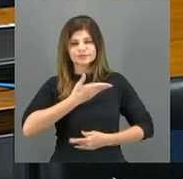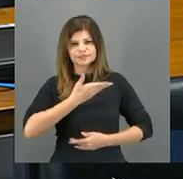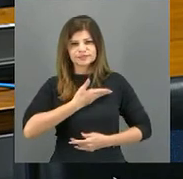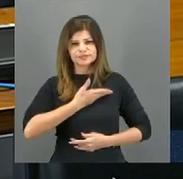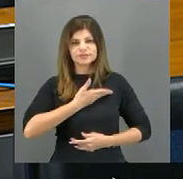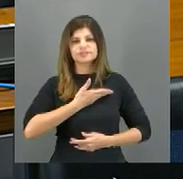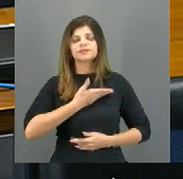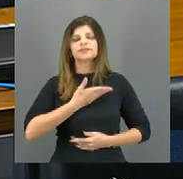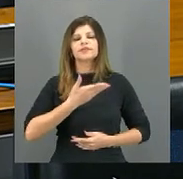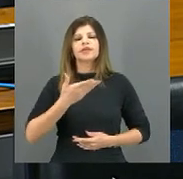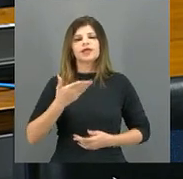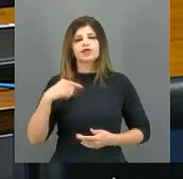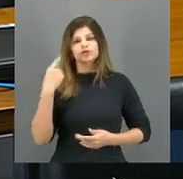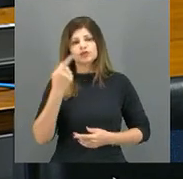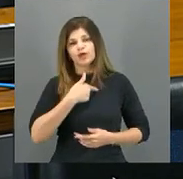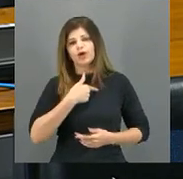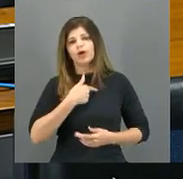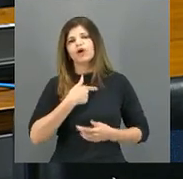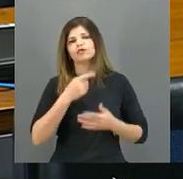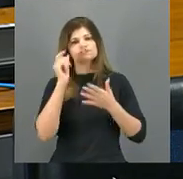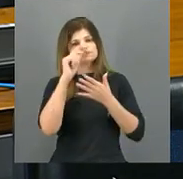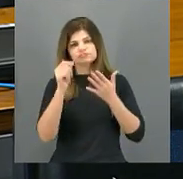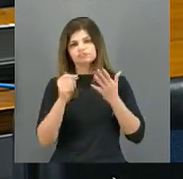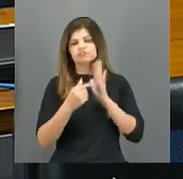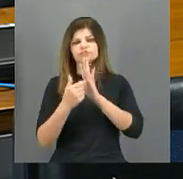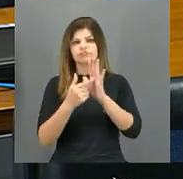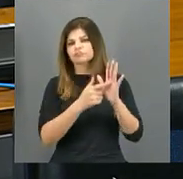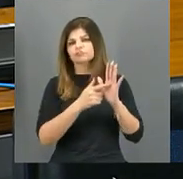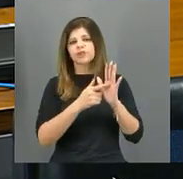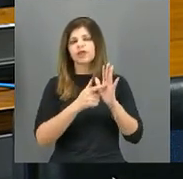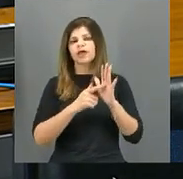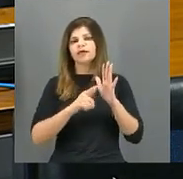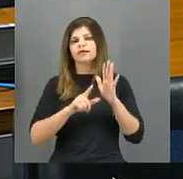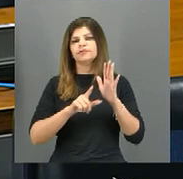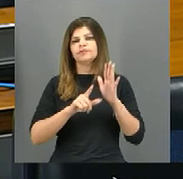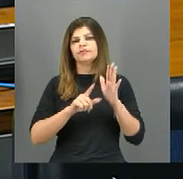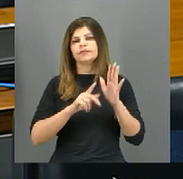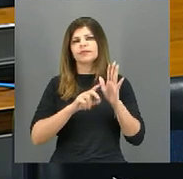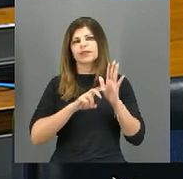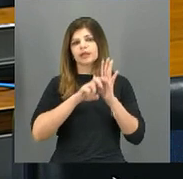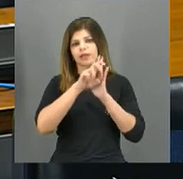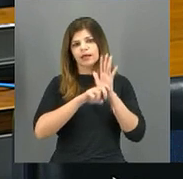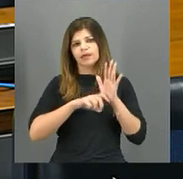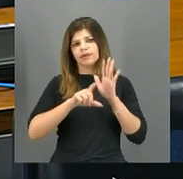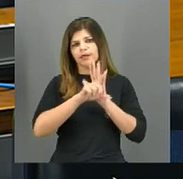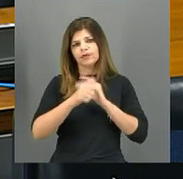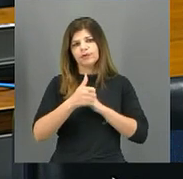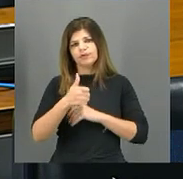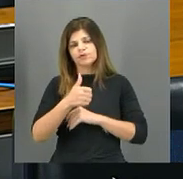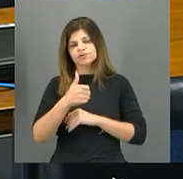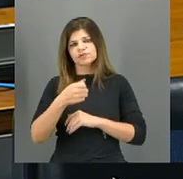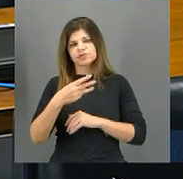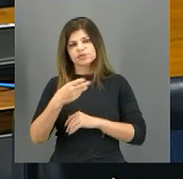nomes, nós colocamos aqui alguns. A justificação é que a lei da Maria da Penha, nº 11.340, de